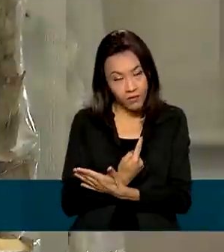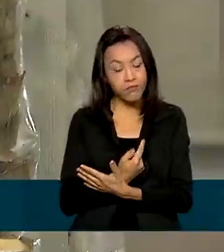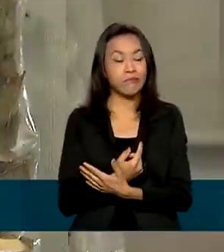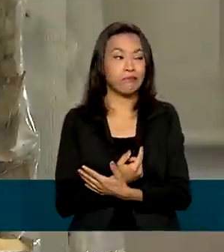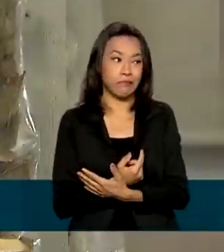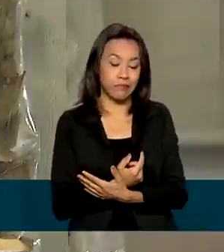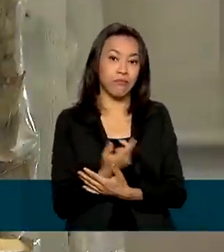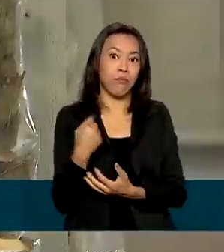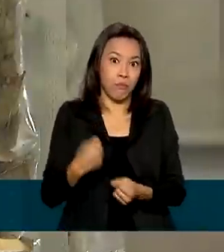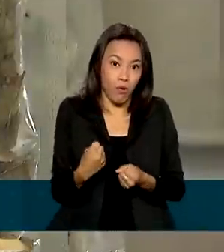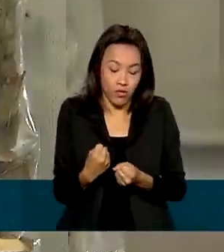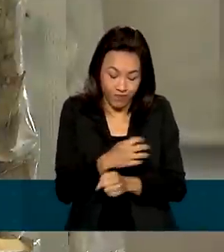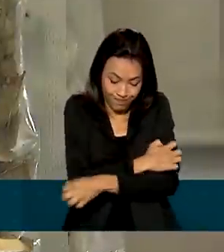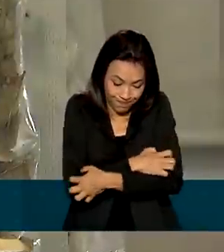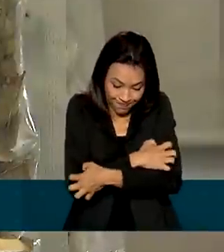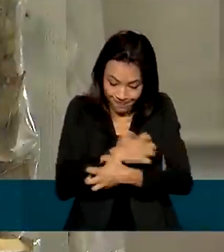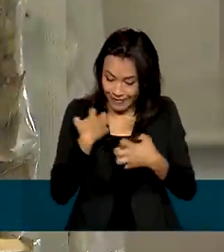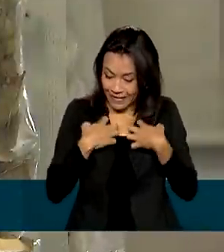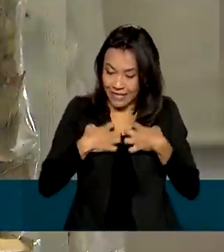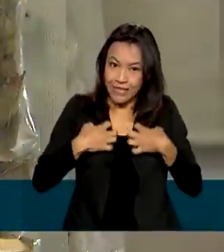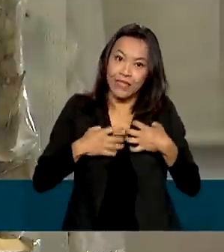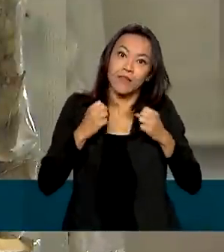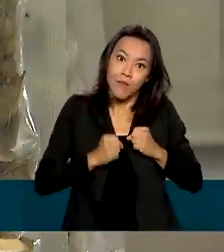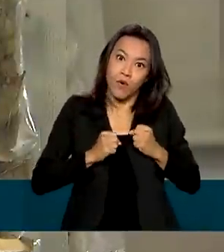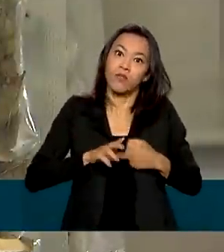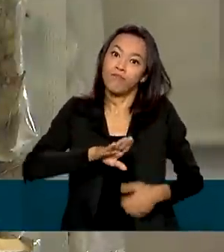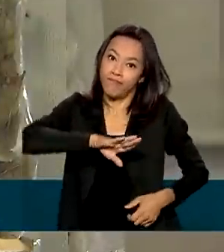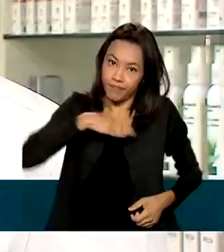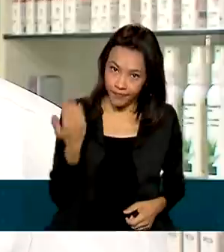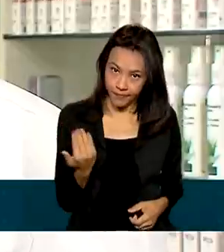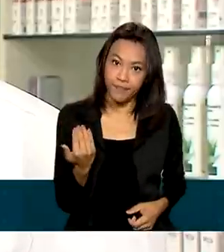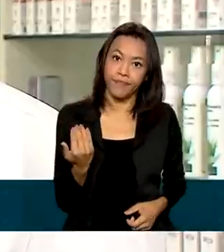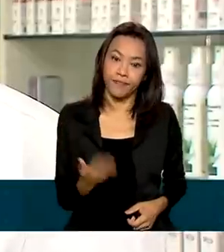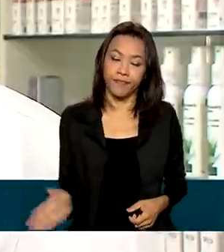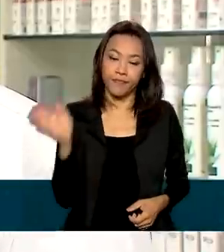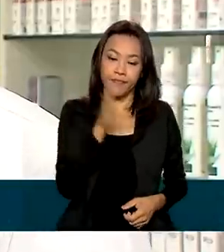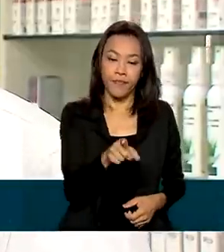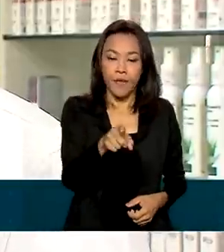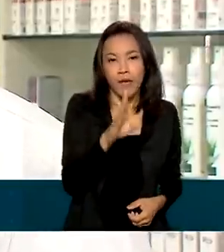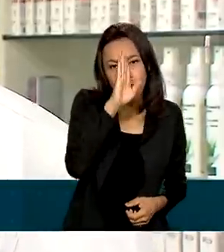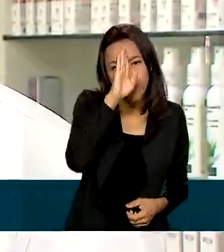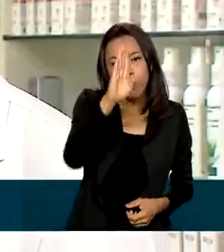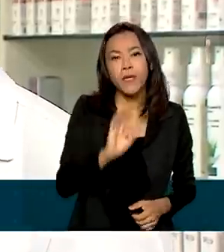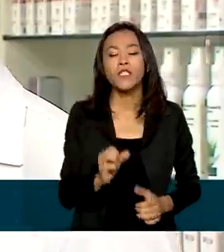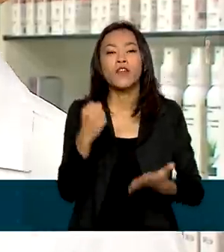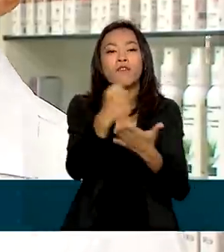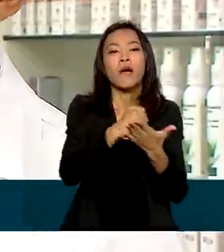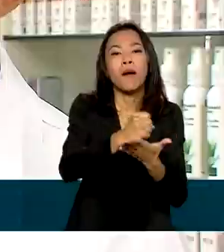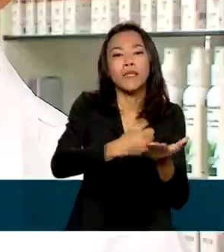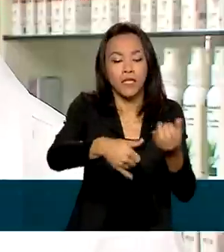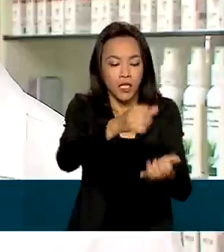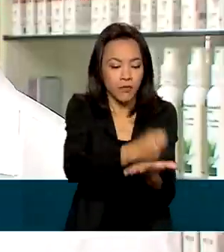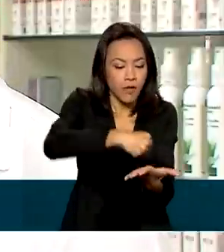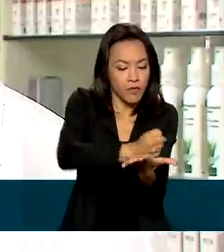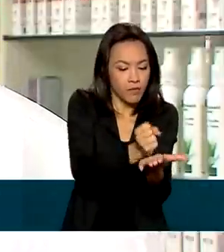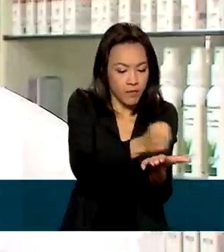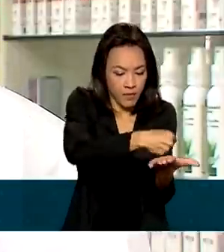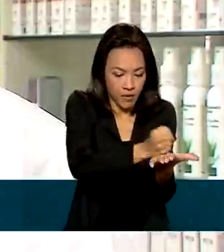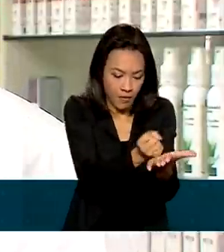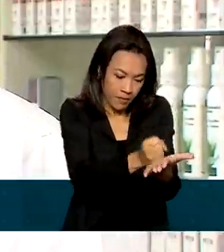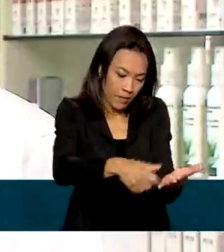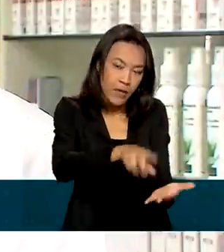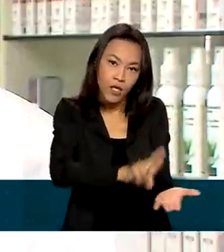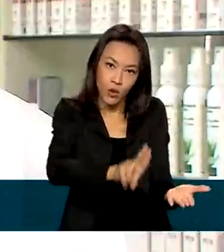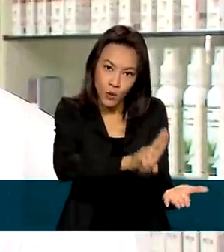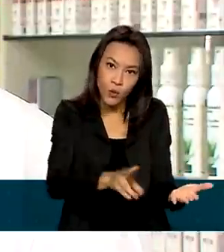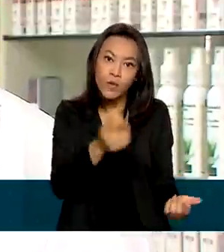causar intoxicação e até levar à morte. Somente farmácias de manipulação, laboratórios de indústrias e a